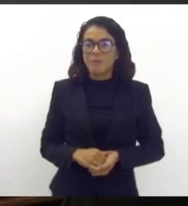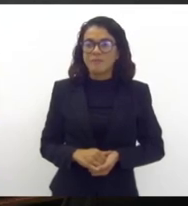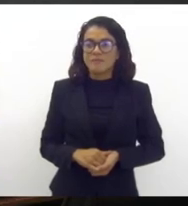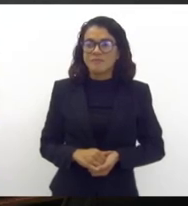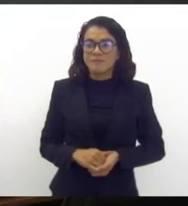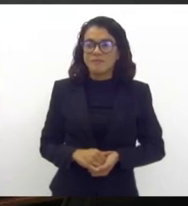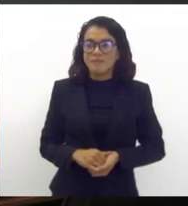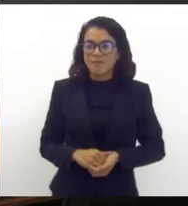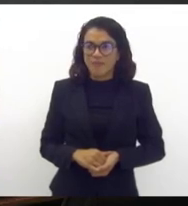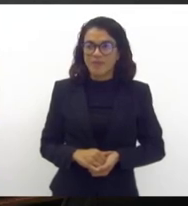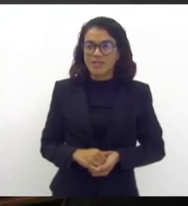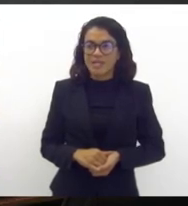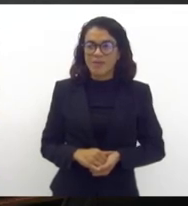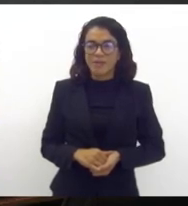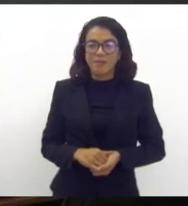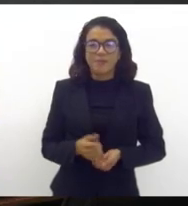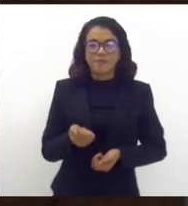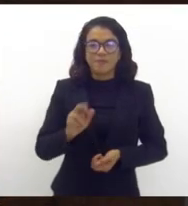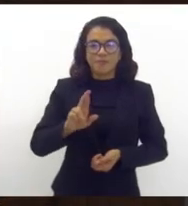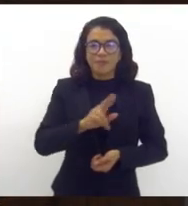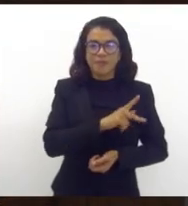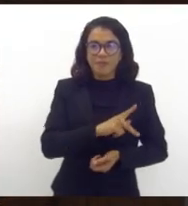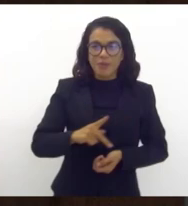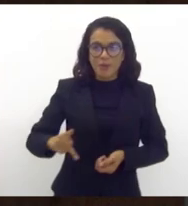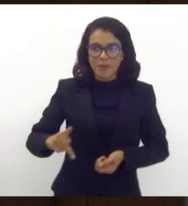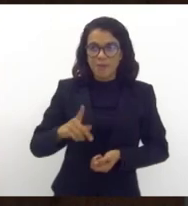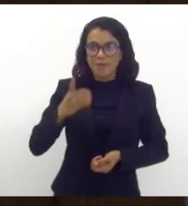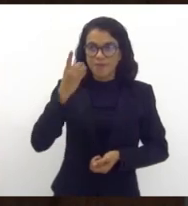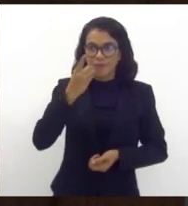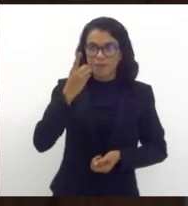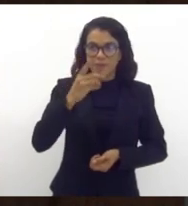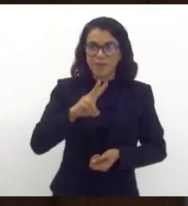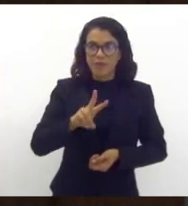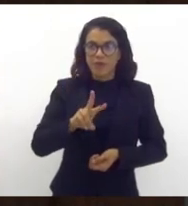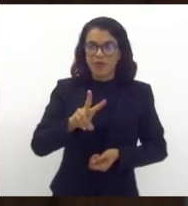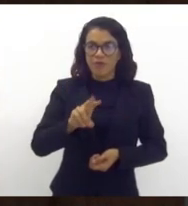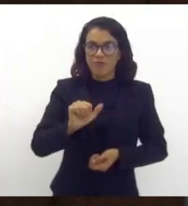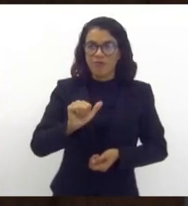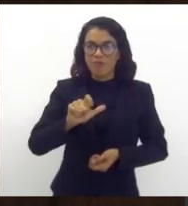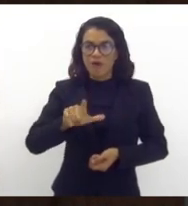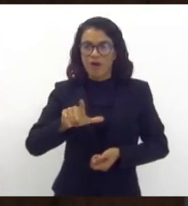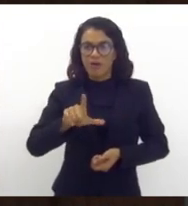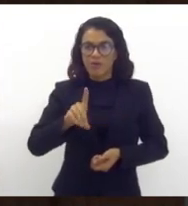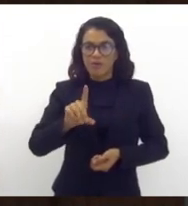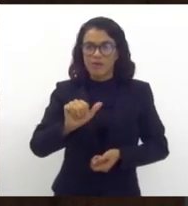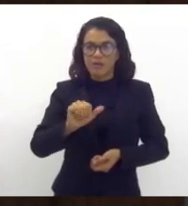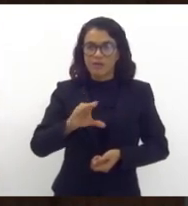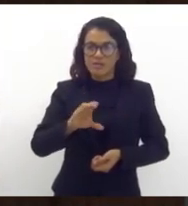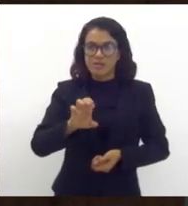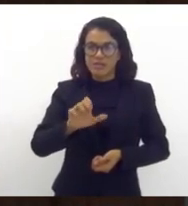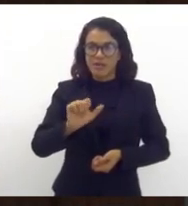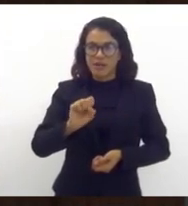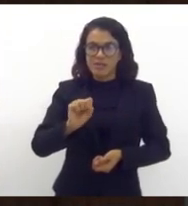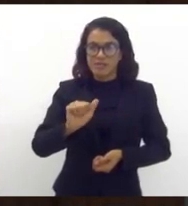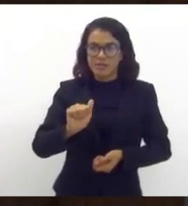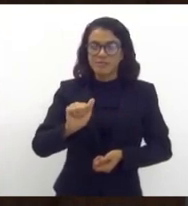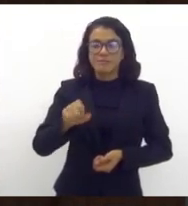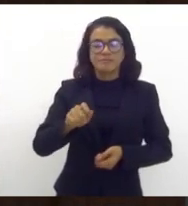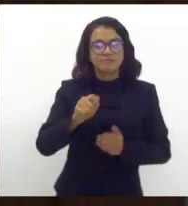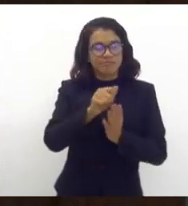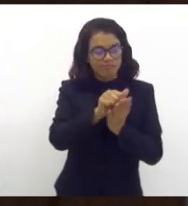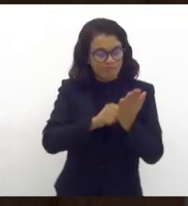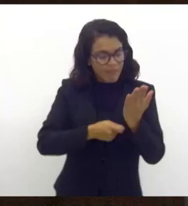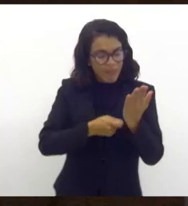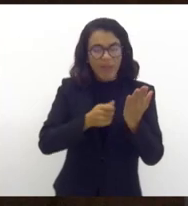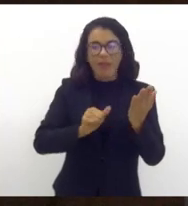Senhor presidente, deputado Val da Seaza, a ata reflete com